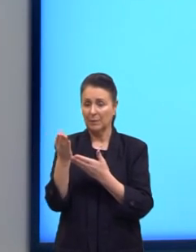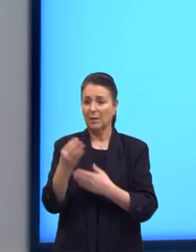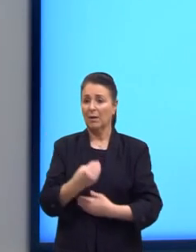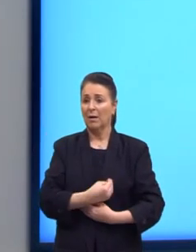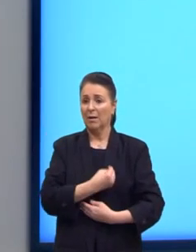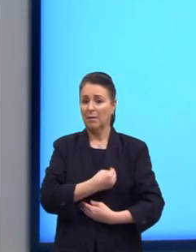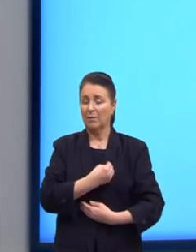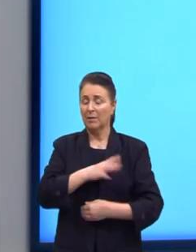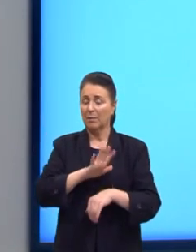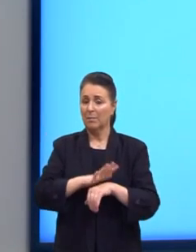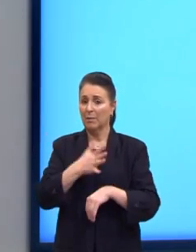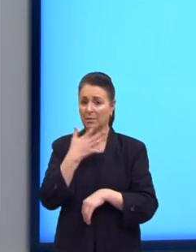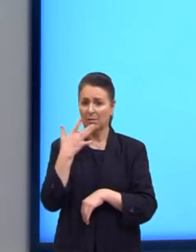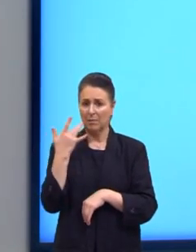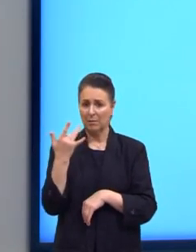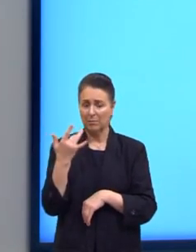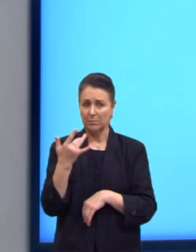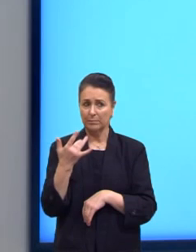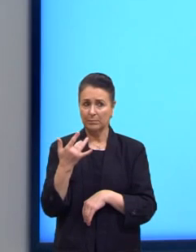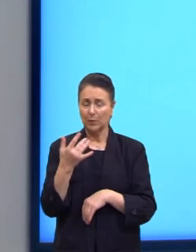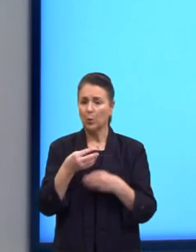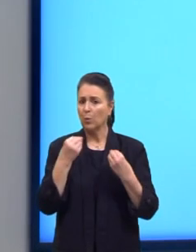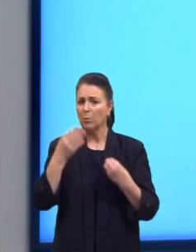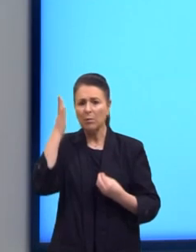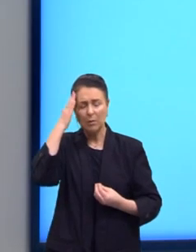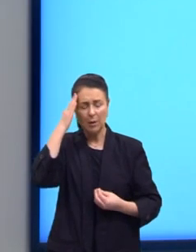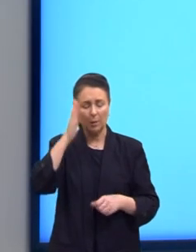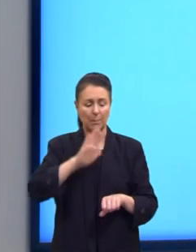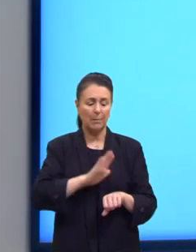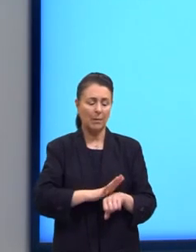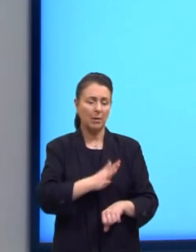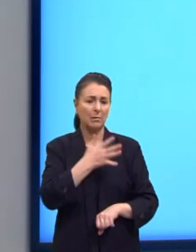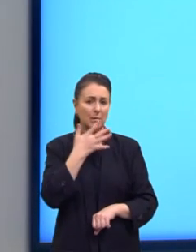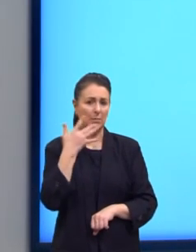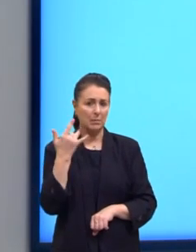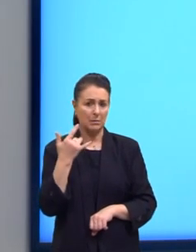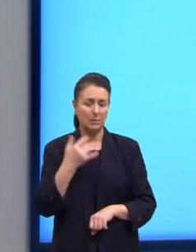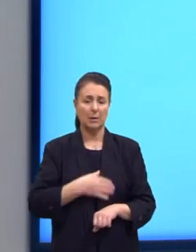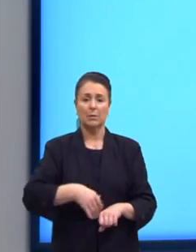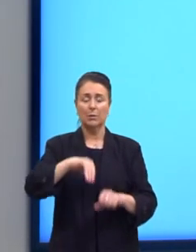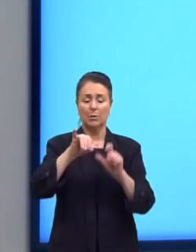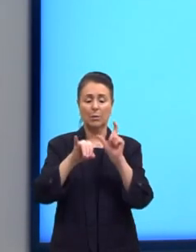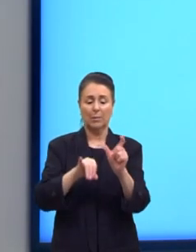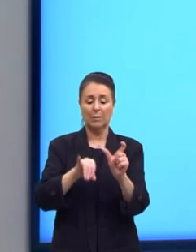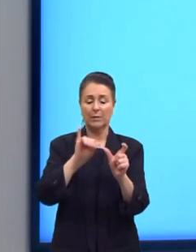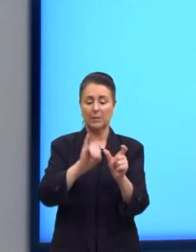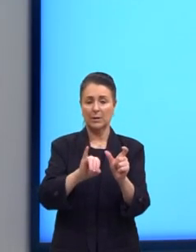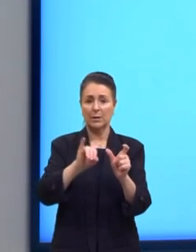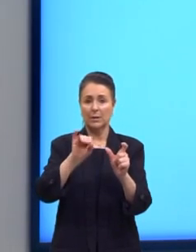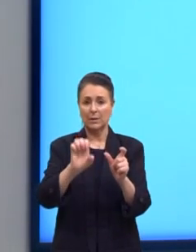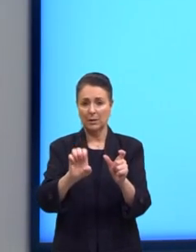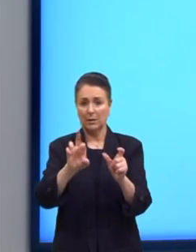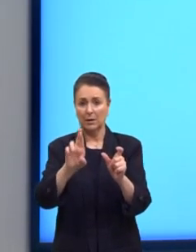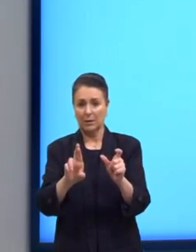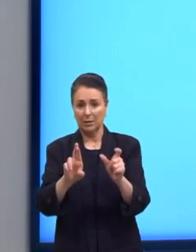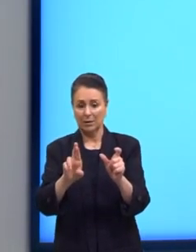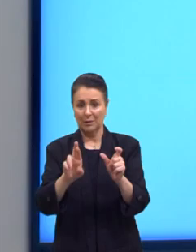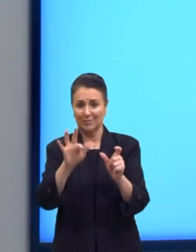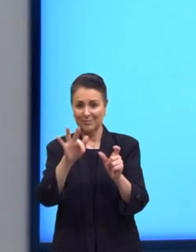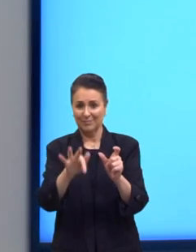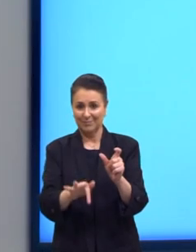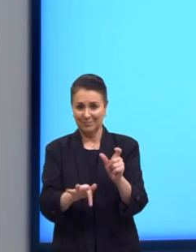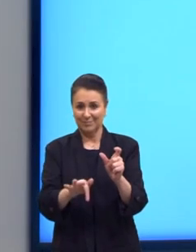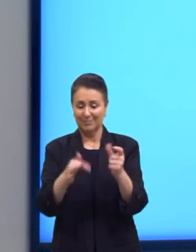fácil. Como é que eu sei que é mais fácil? Porque eu tenho IR no final, tá? Eu estou vendo que aquilo é um